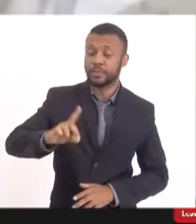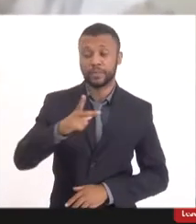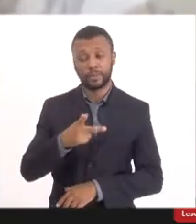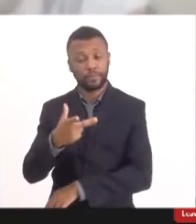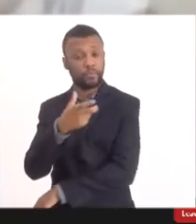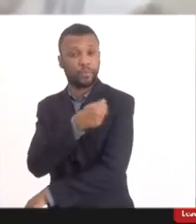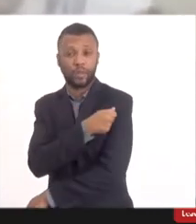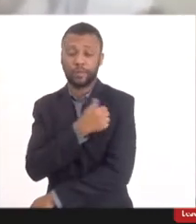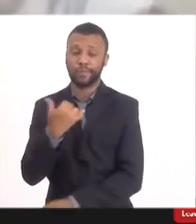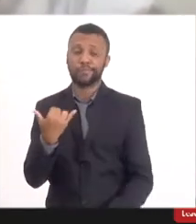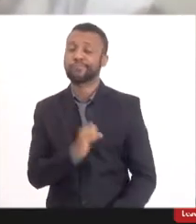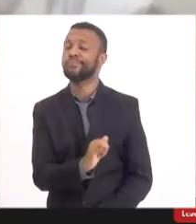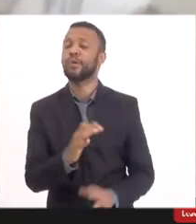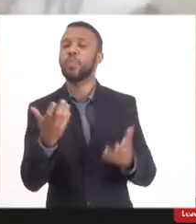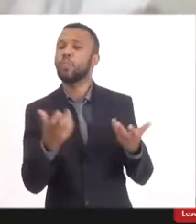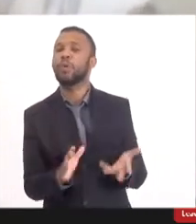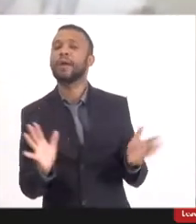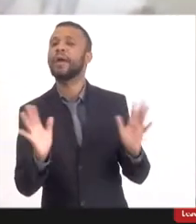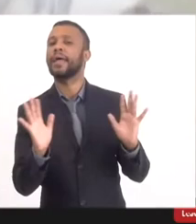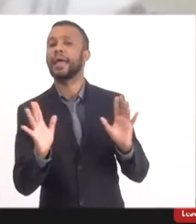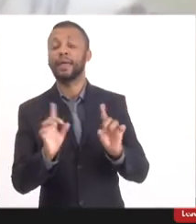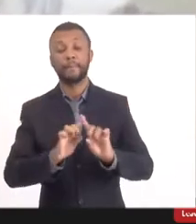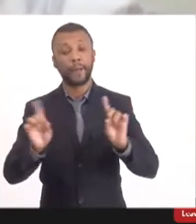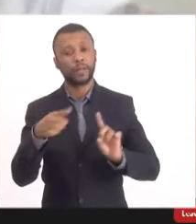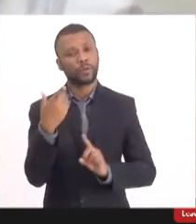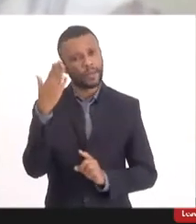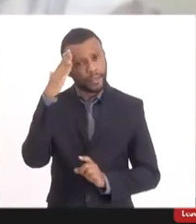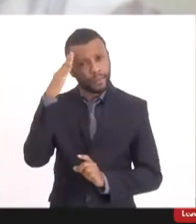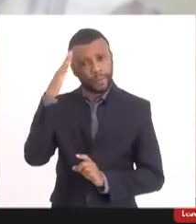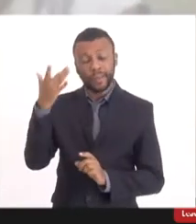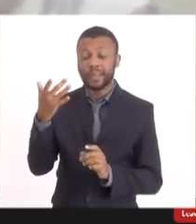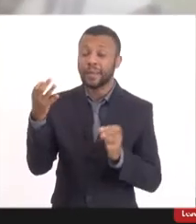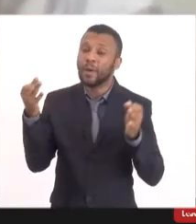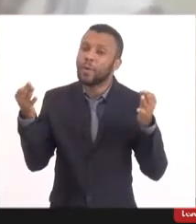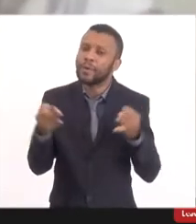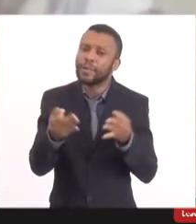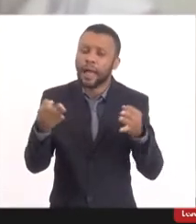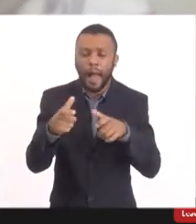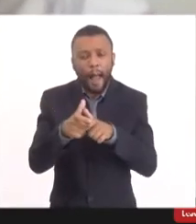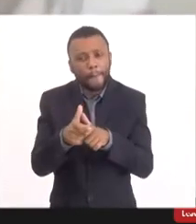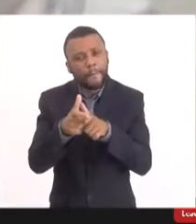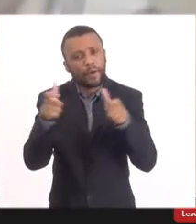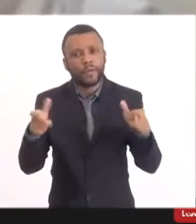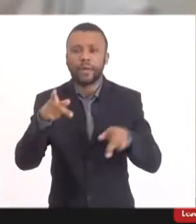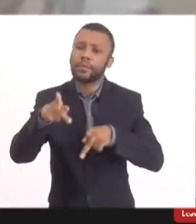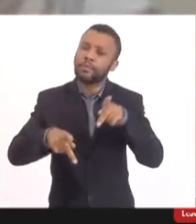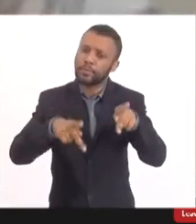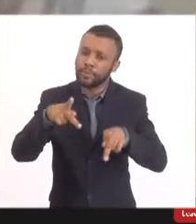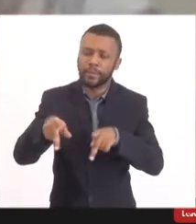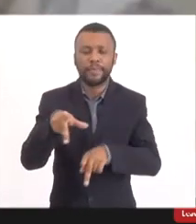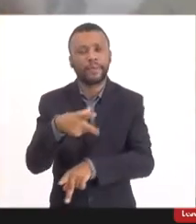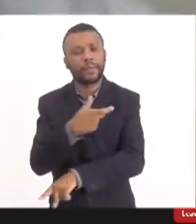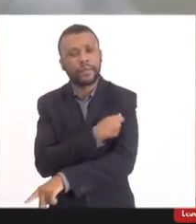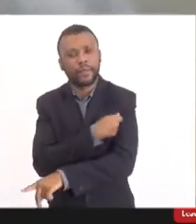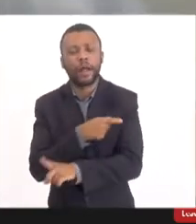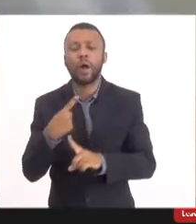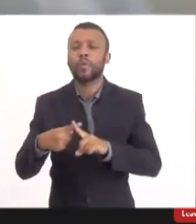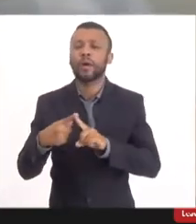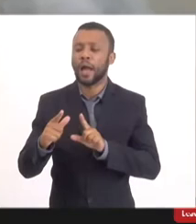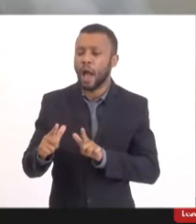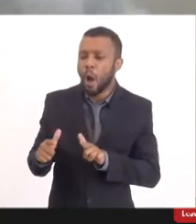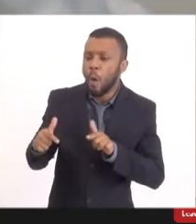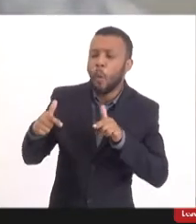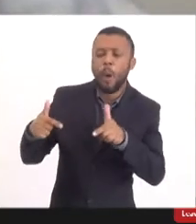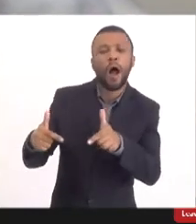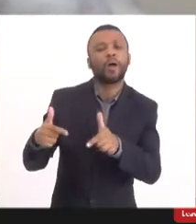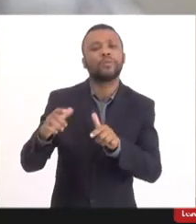mas a gente sabe que o ideal é que a maior parte da população se vacine porque é um ato coletivo. Então, assim como foi o